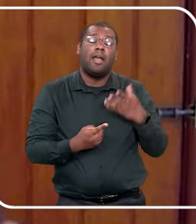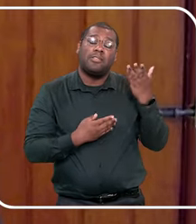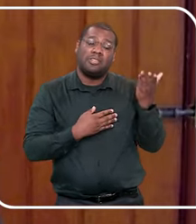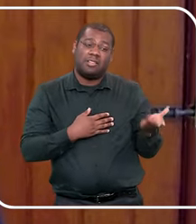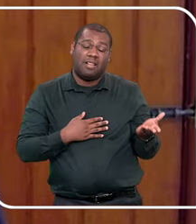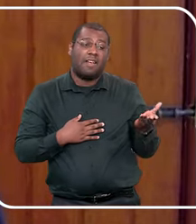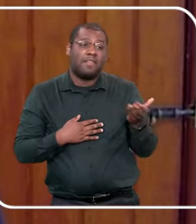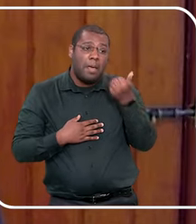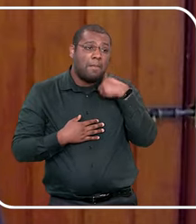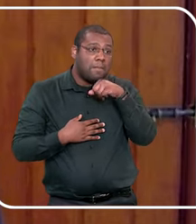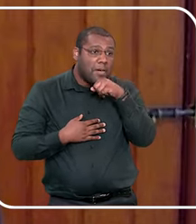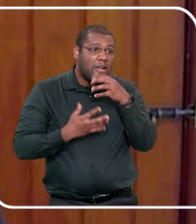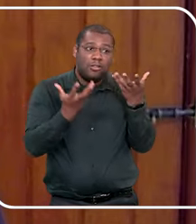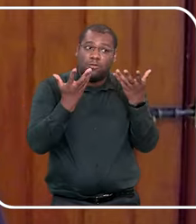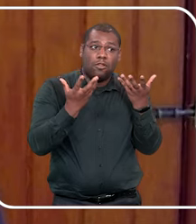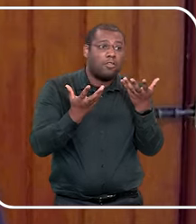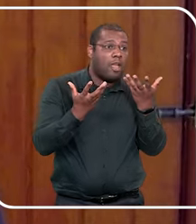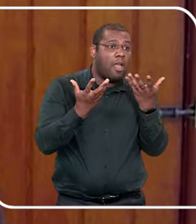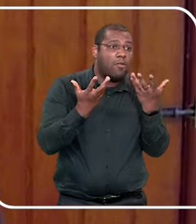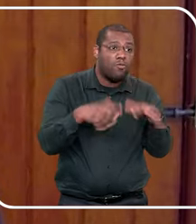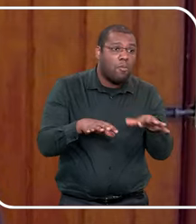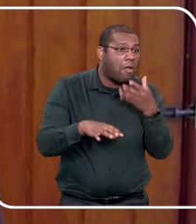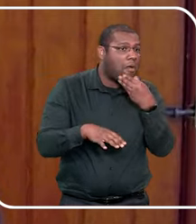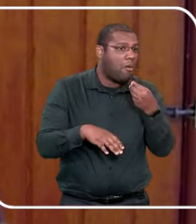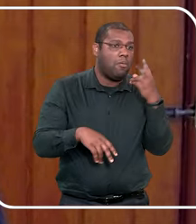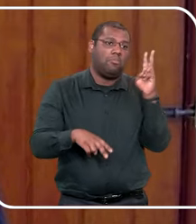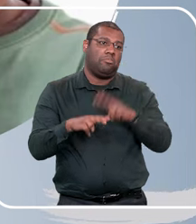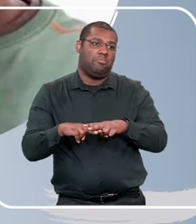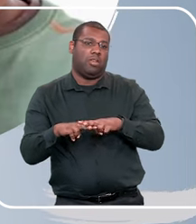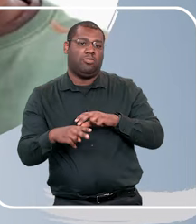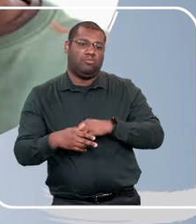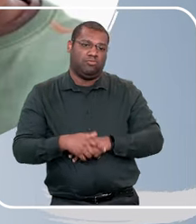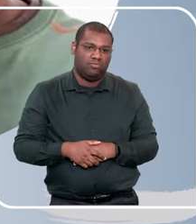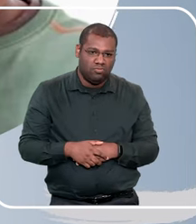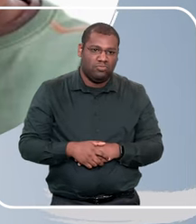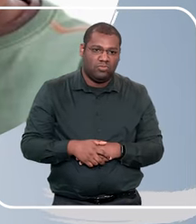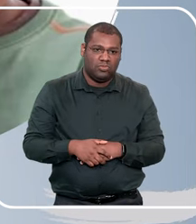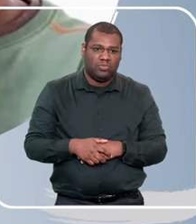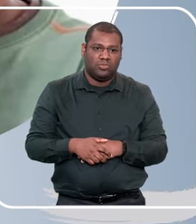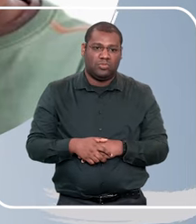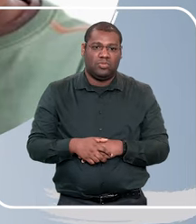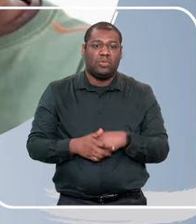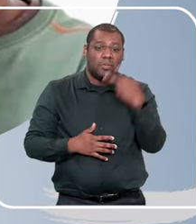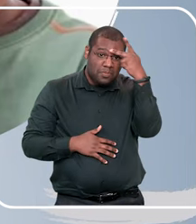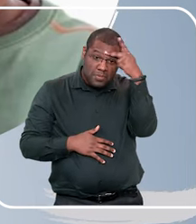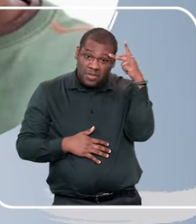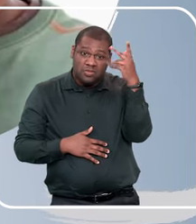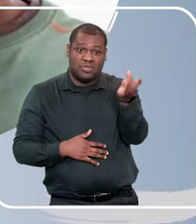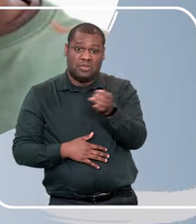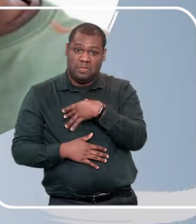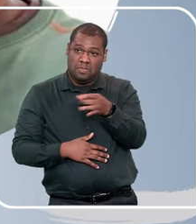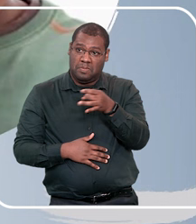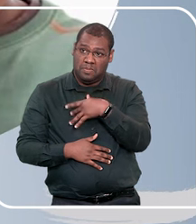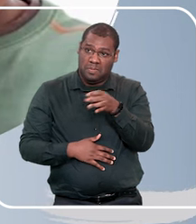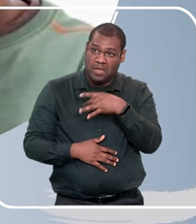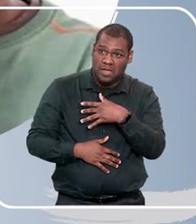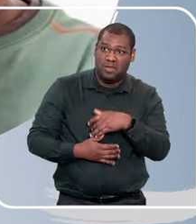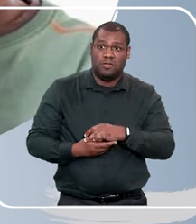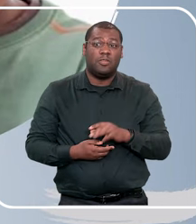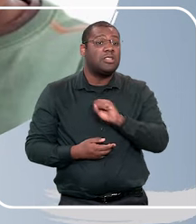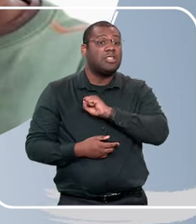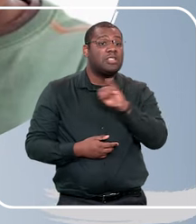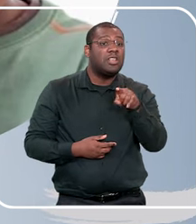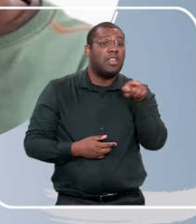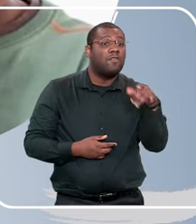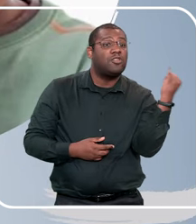vai jogar futebol com os irmãos no parquinho, sabe? Então, o segredo é nesse, não do medo, é